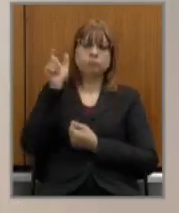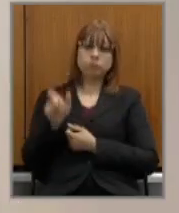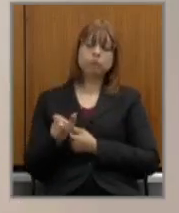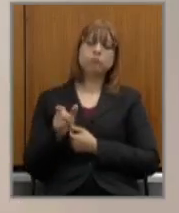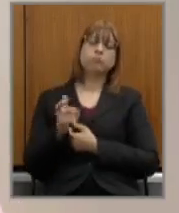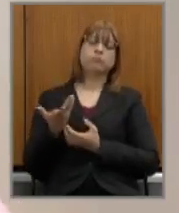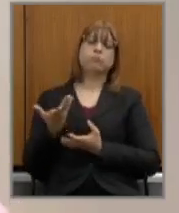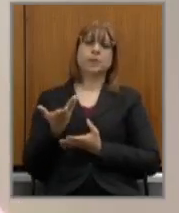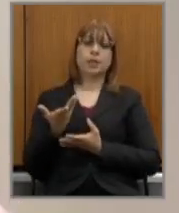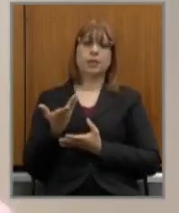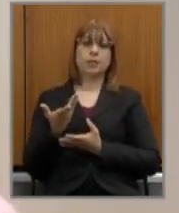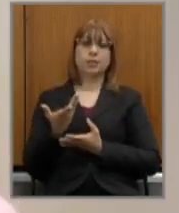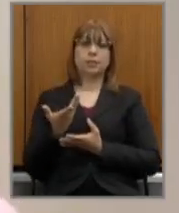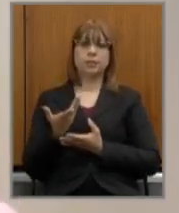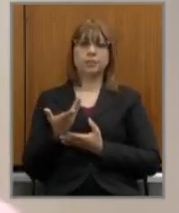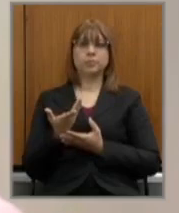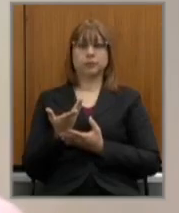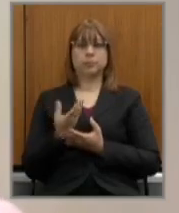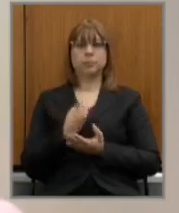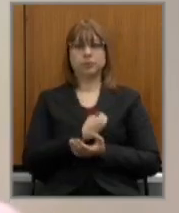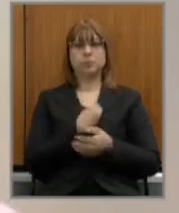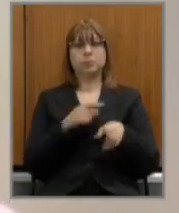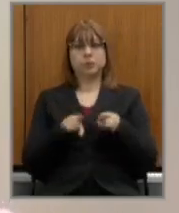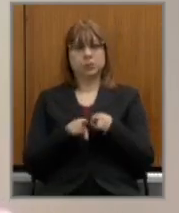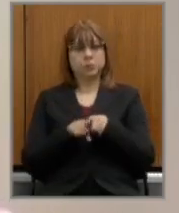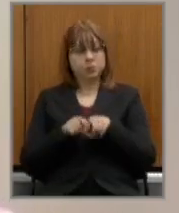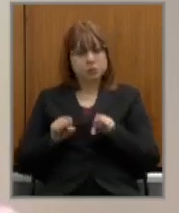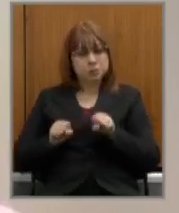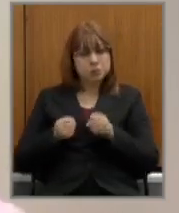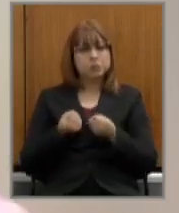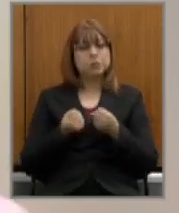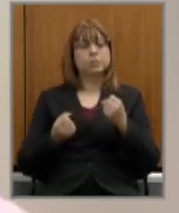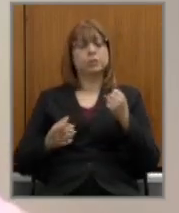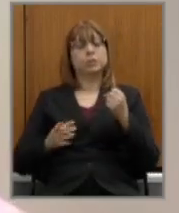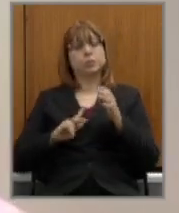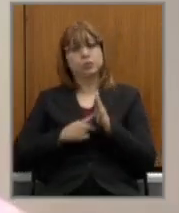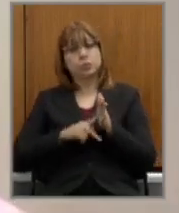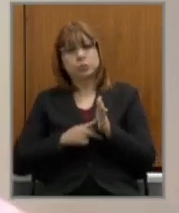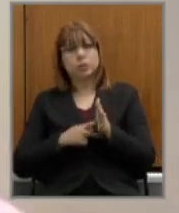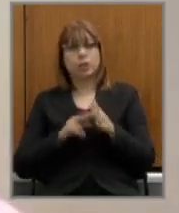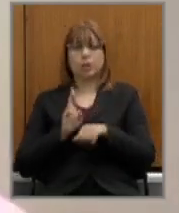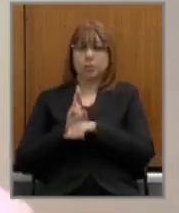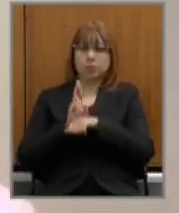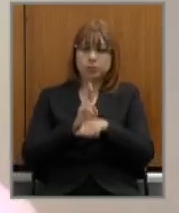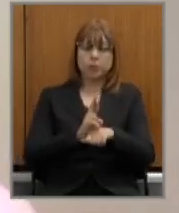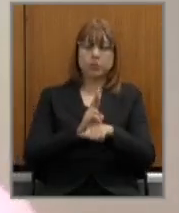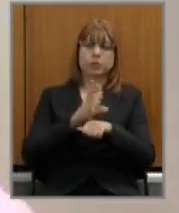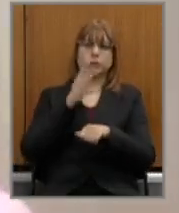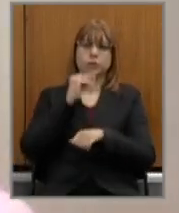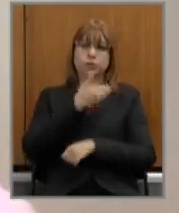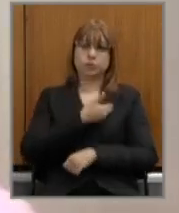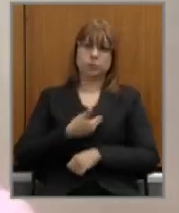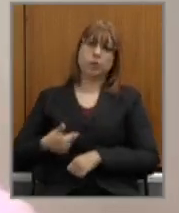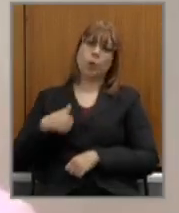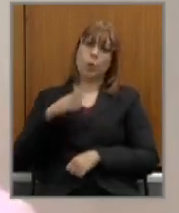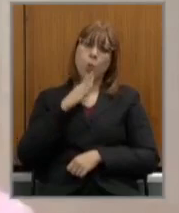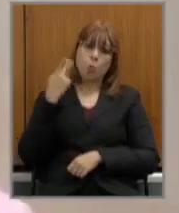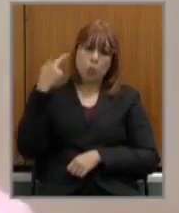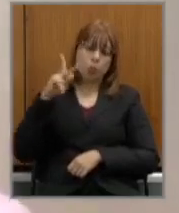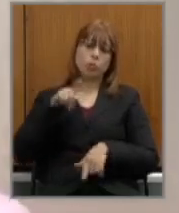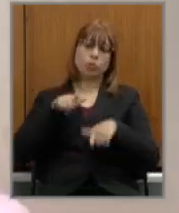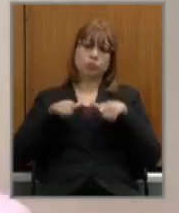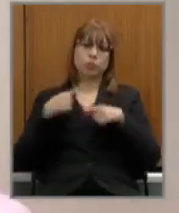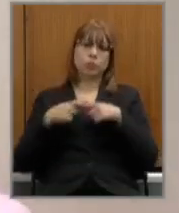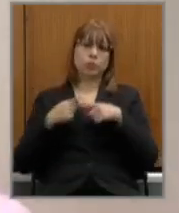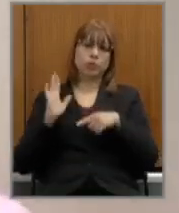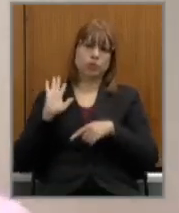sindicalista que é defensora dos sindicatos representantes dos servidores e eu conheço muito o trabalho dela porque são os